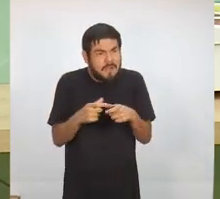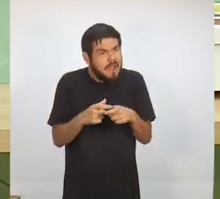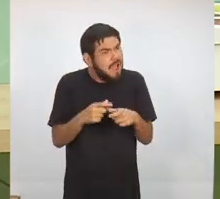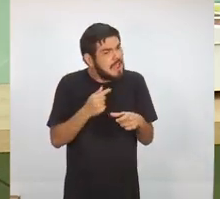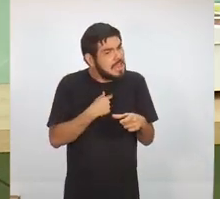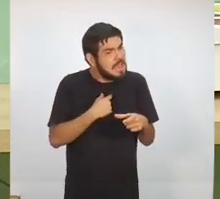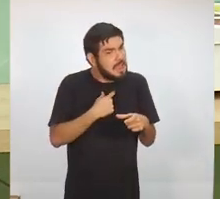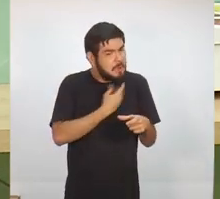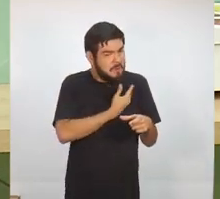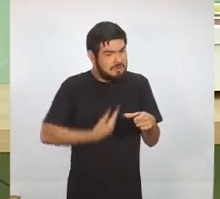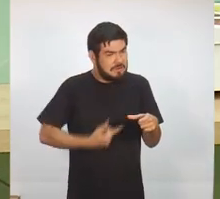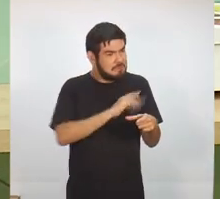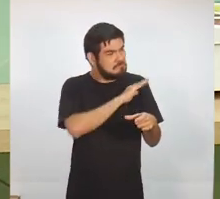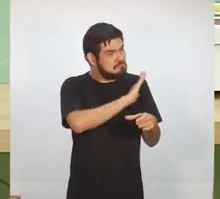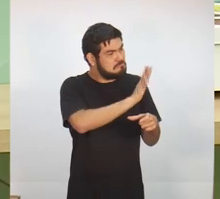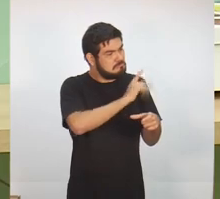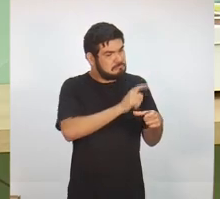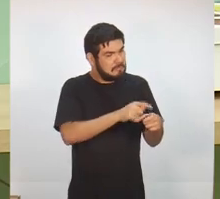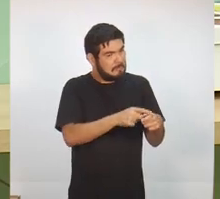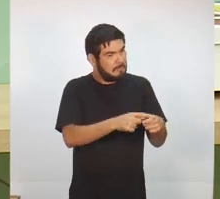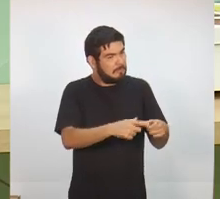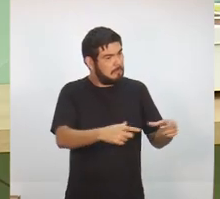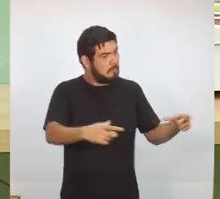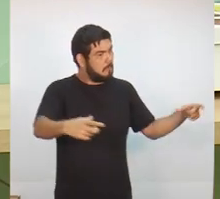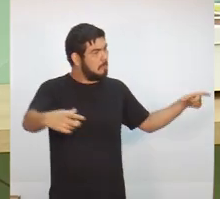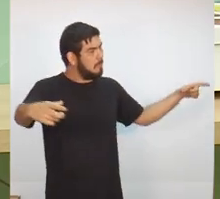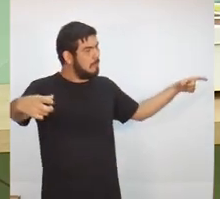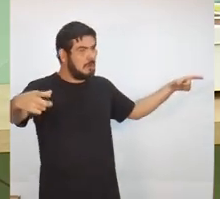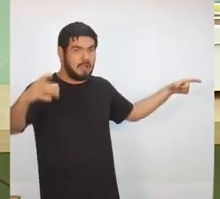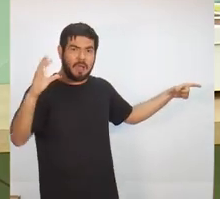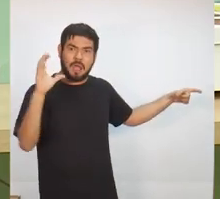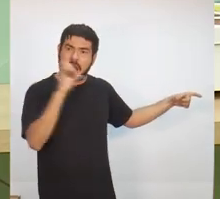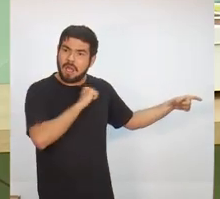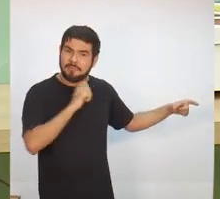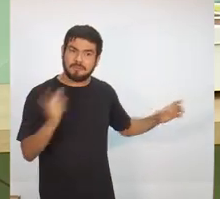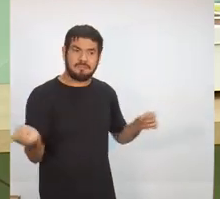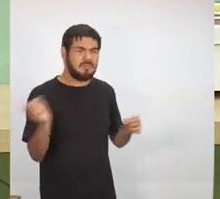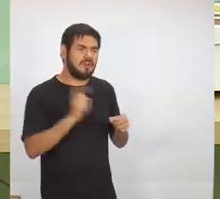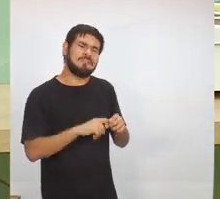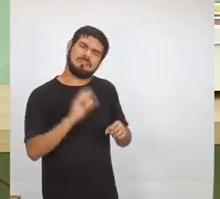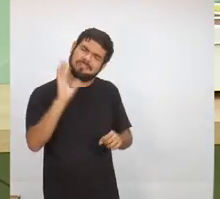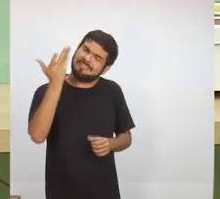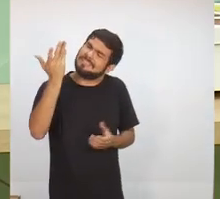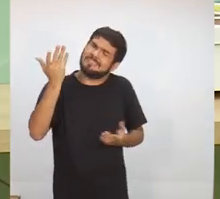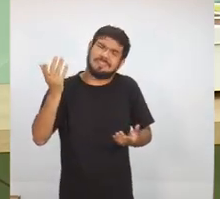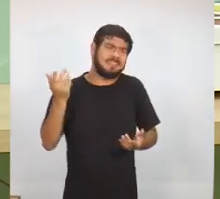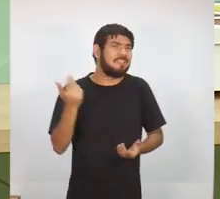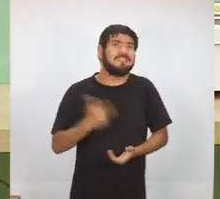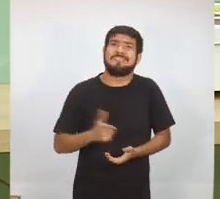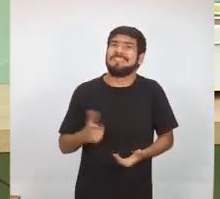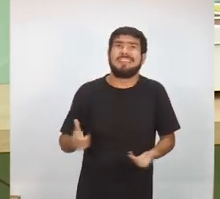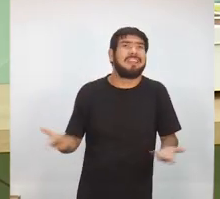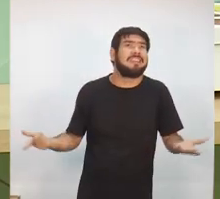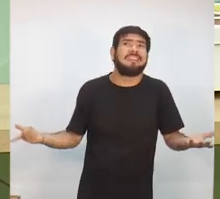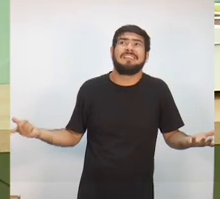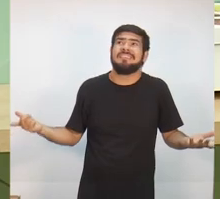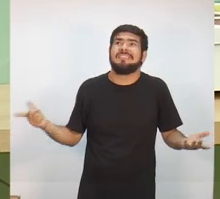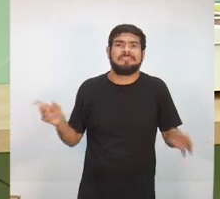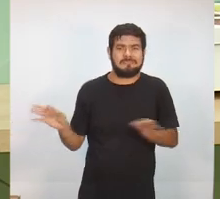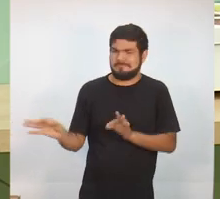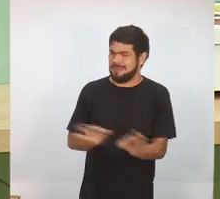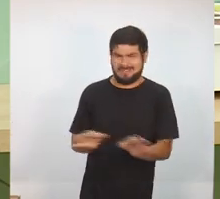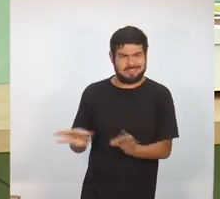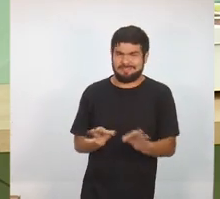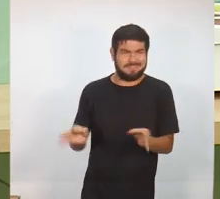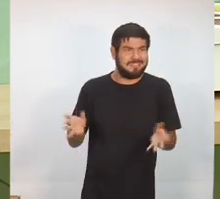e agora explodiu. Explodiu por falta de autoridade. E isso é que está acontecendo. Não tem nenhum tipo de planejamento.